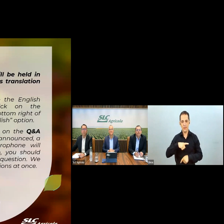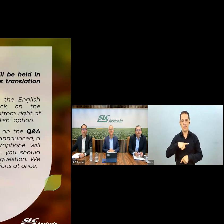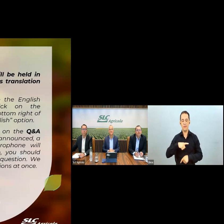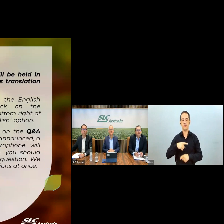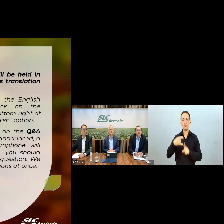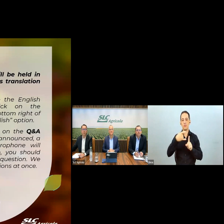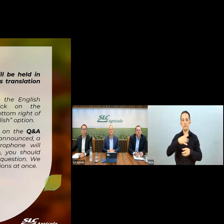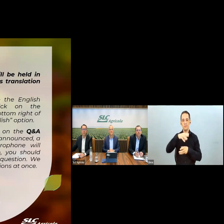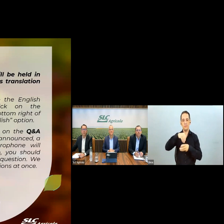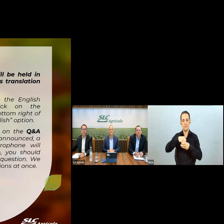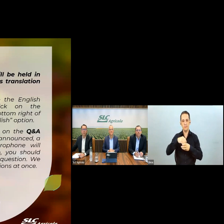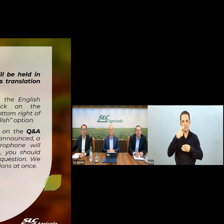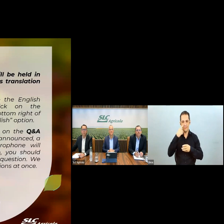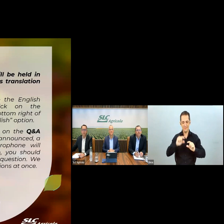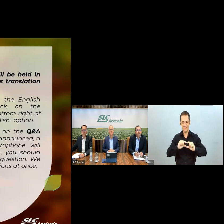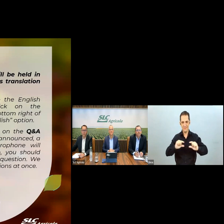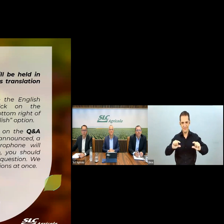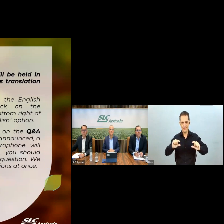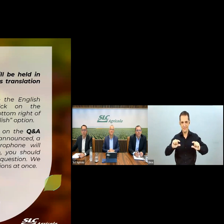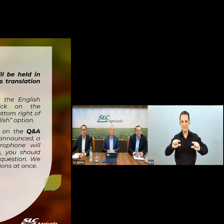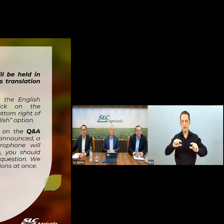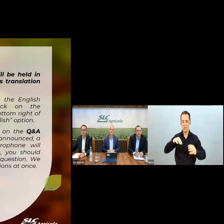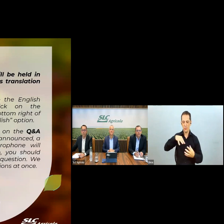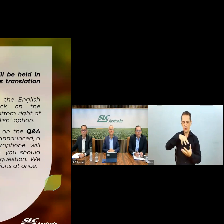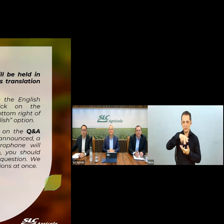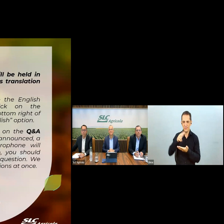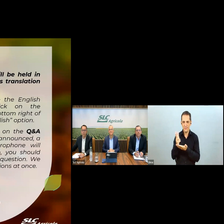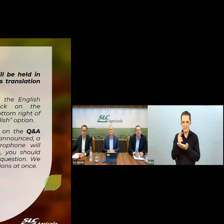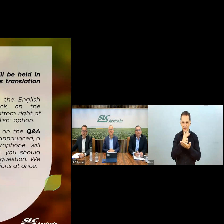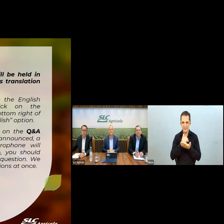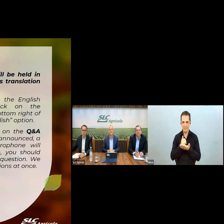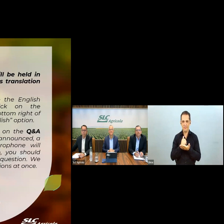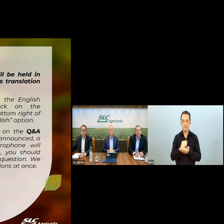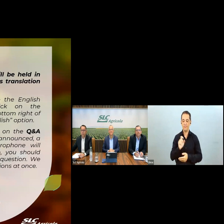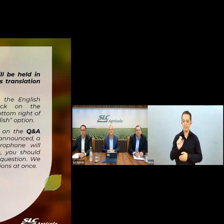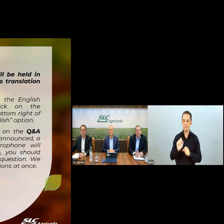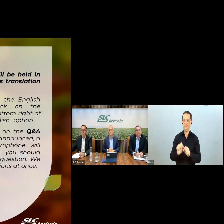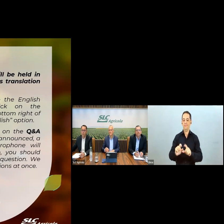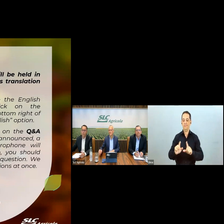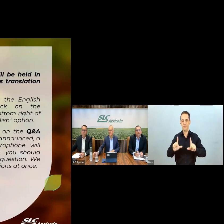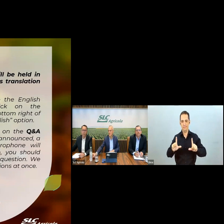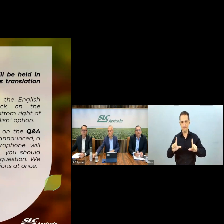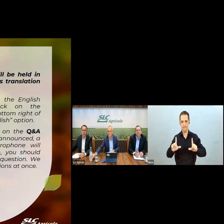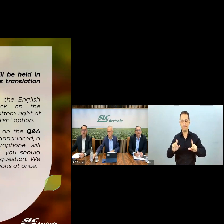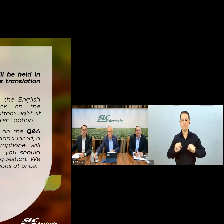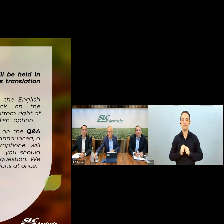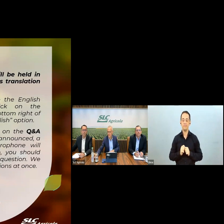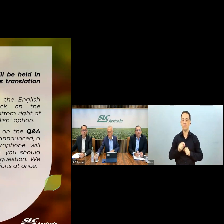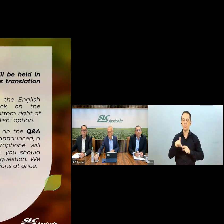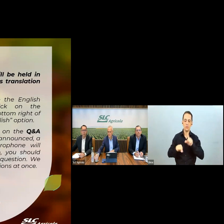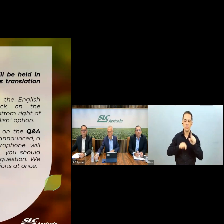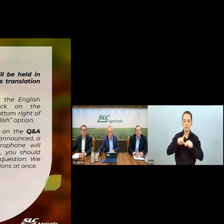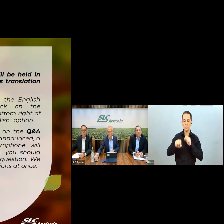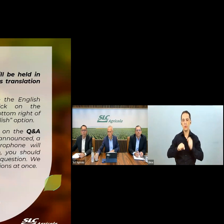ícone do Globo, com a descrição Interpretation localizada no centro interior da tela. Ao selecioná-la,